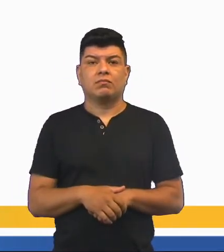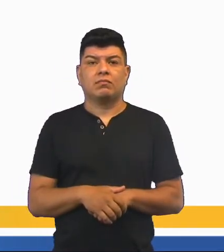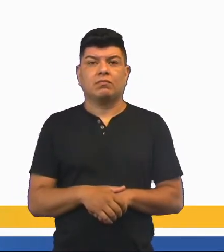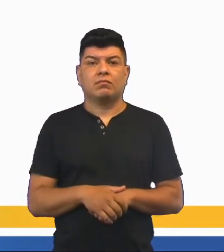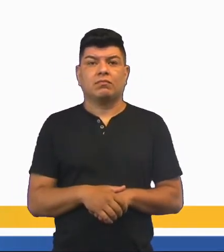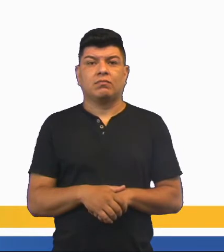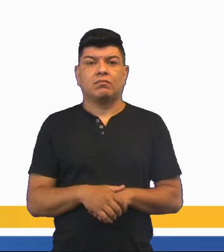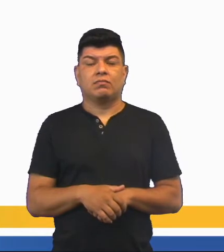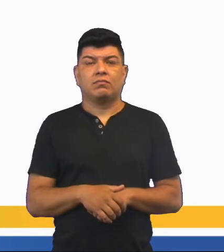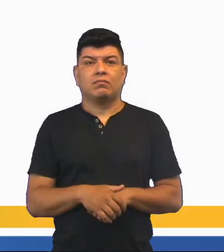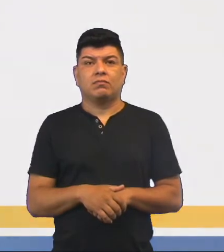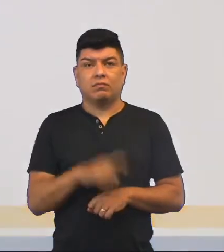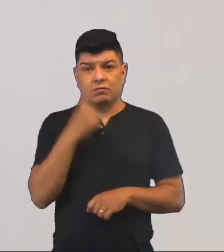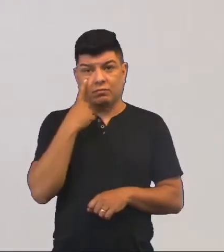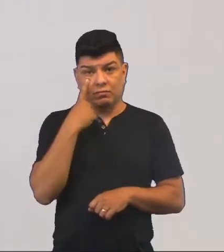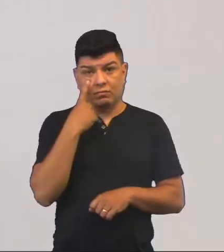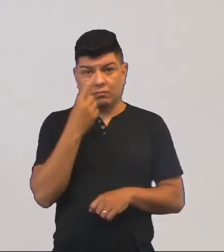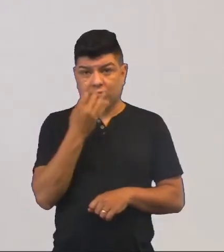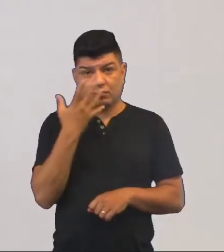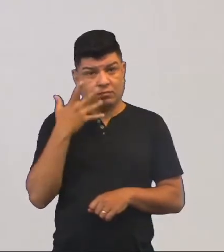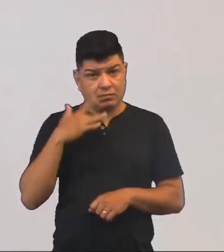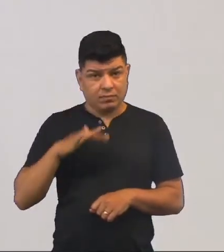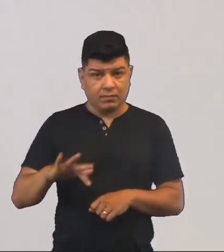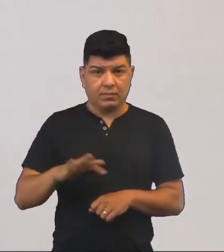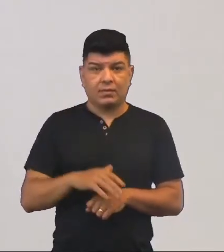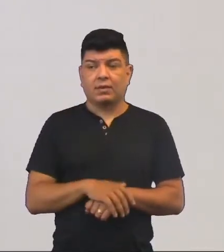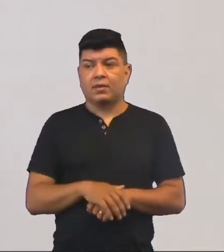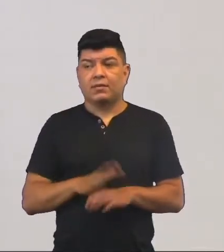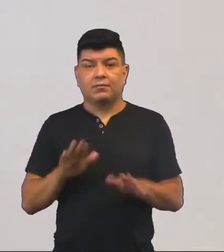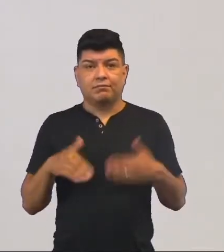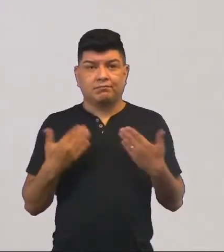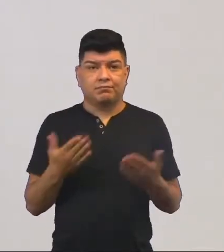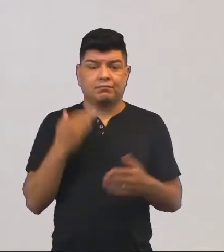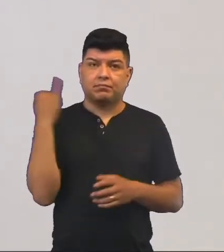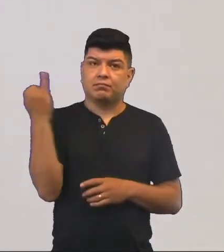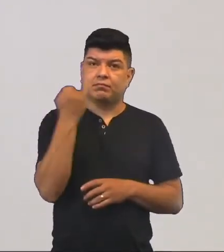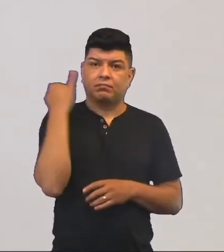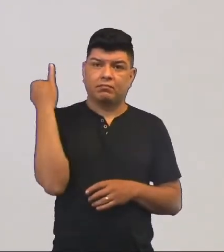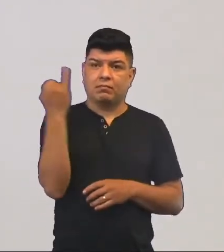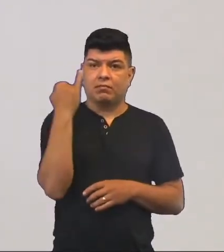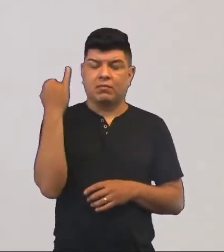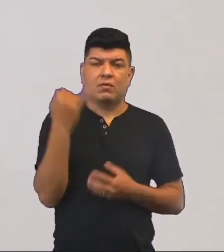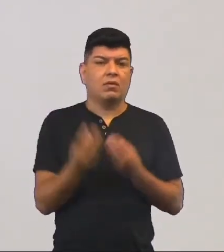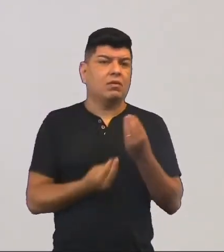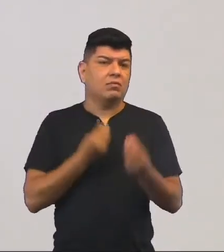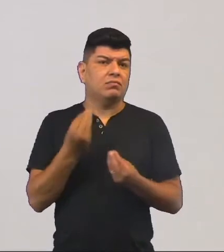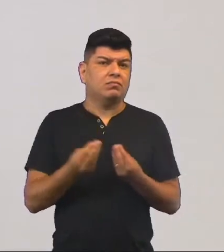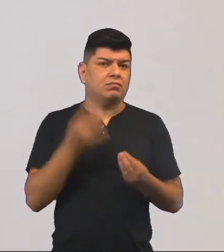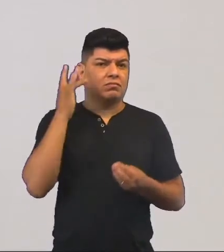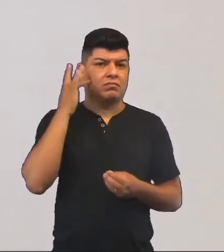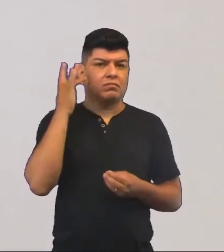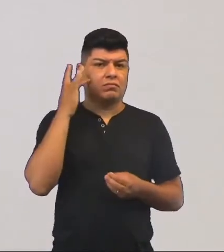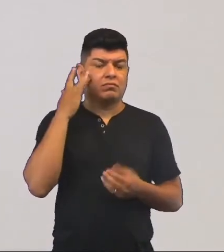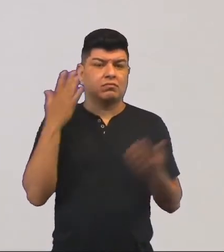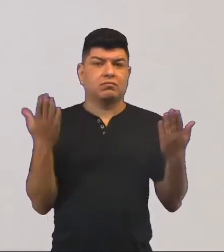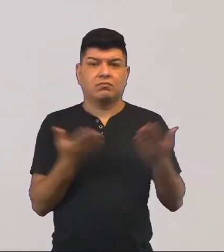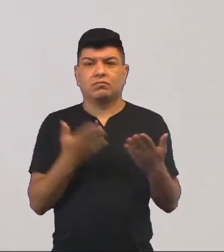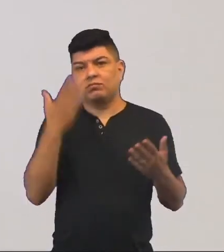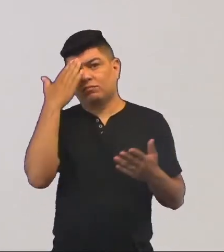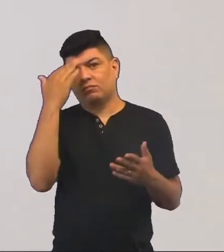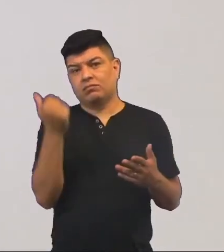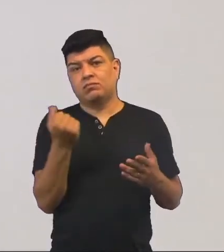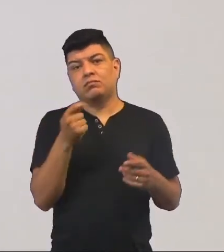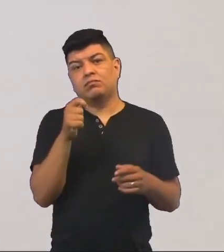Da cultura. Olha bem, crianças. Qual é essa importância? Como que vocês acham que hoje nós